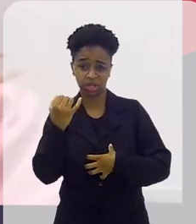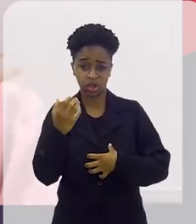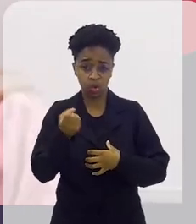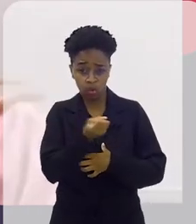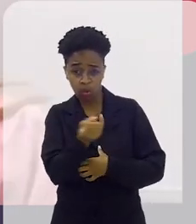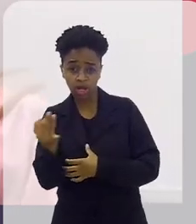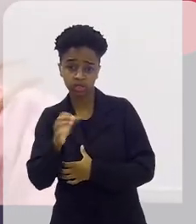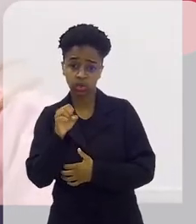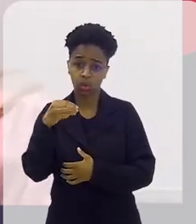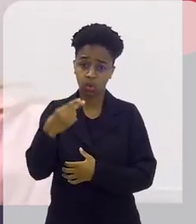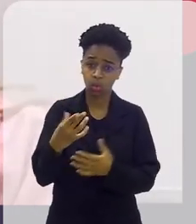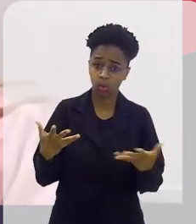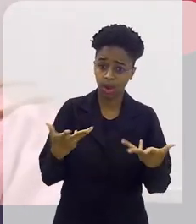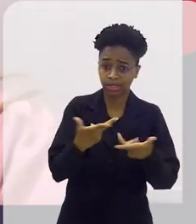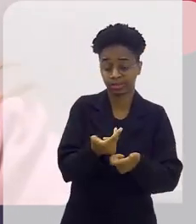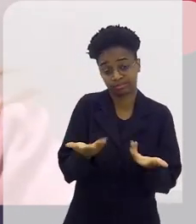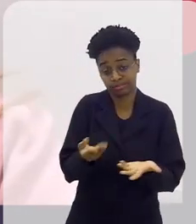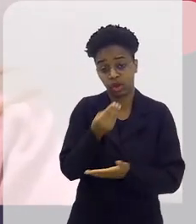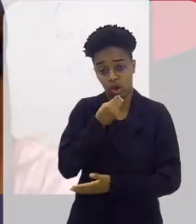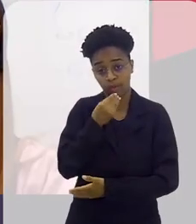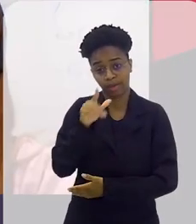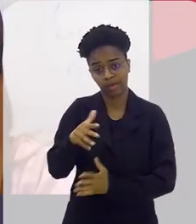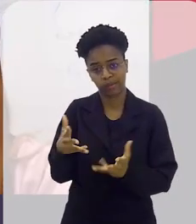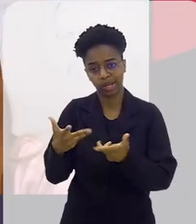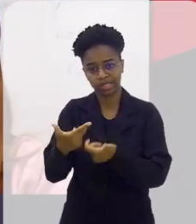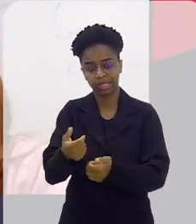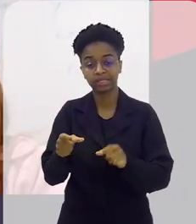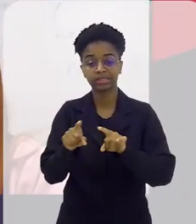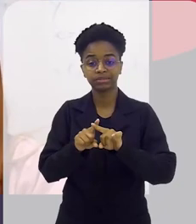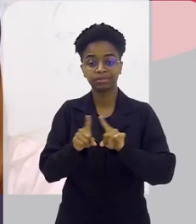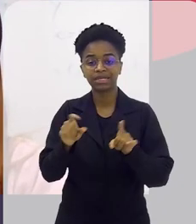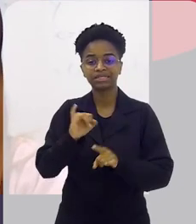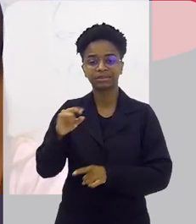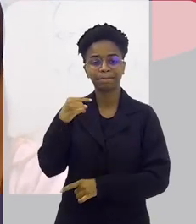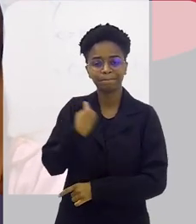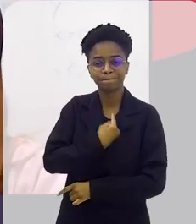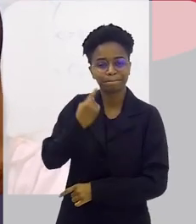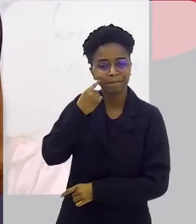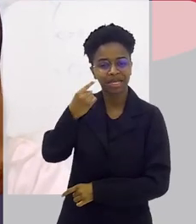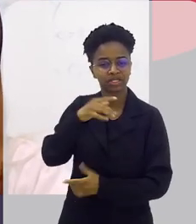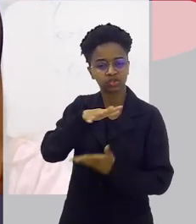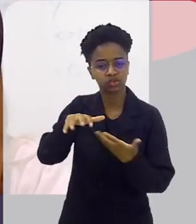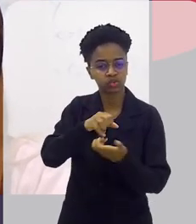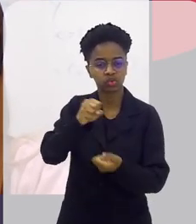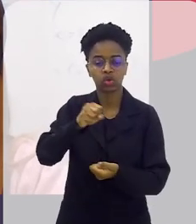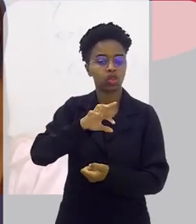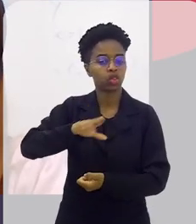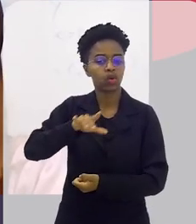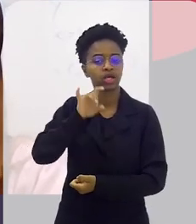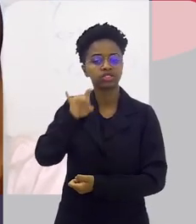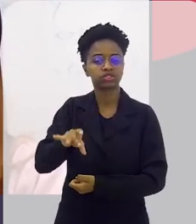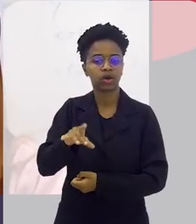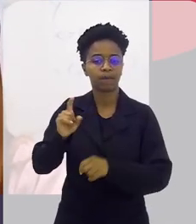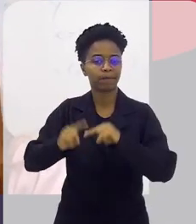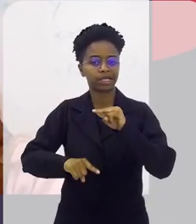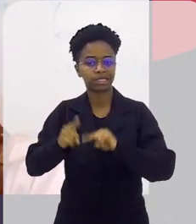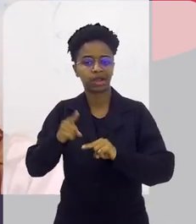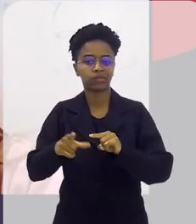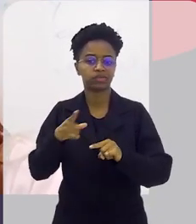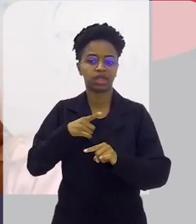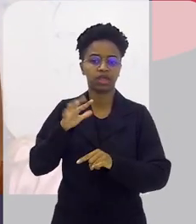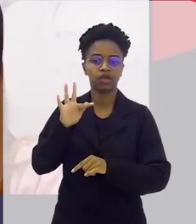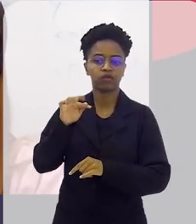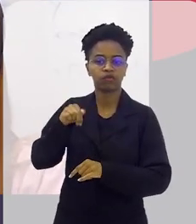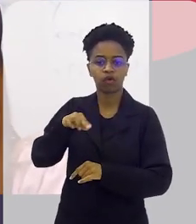quantidade ou com qualidade. Obviamente, é com qualidade. E quando a gente fala sustentabilidade, não é só produtos de fontes